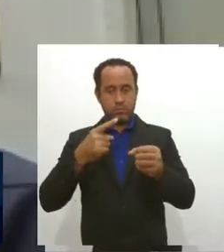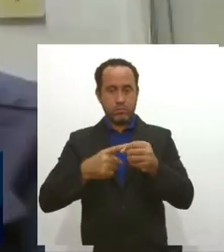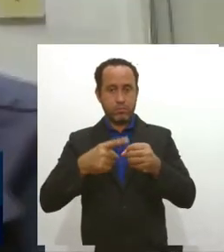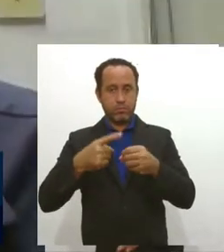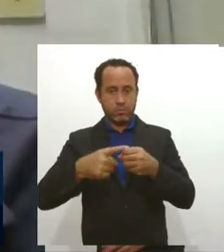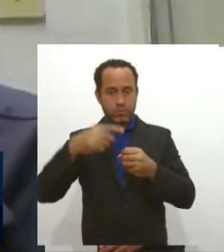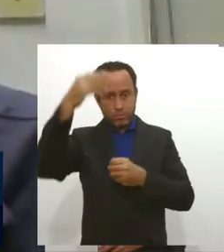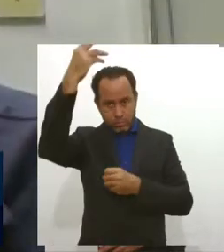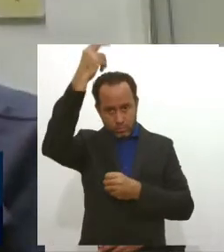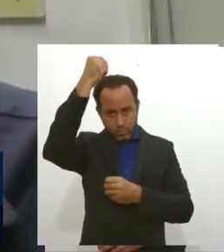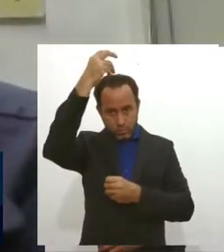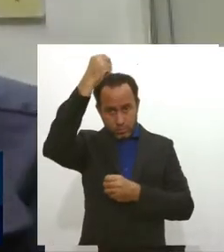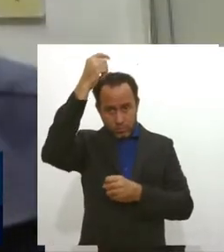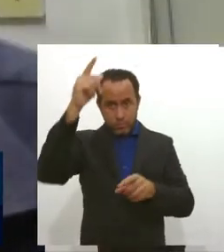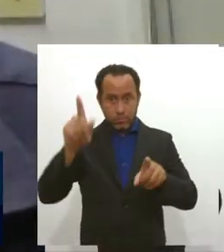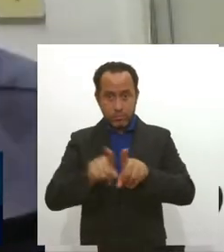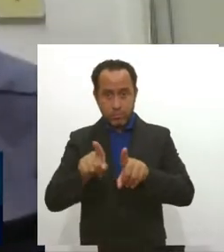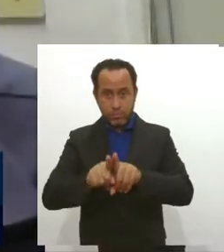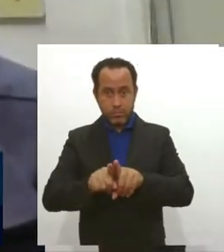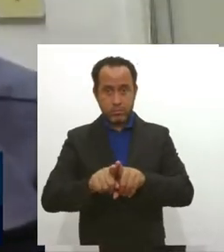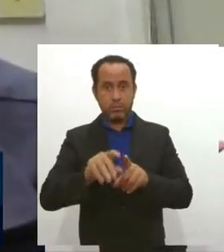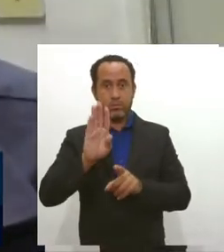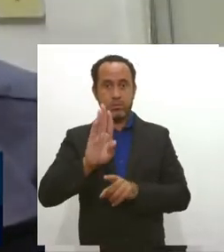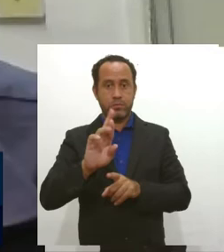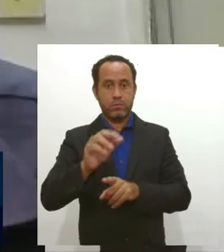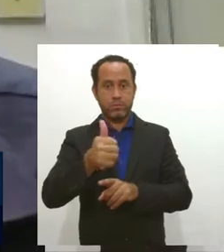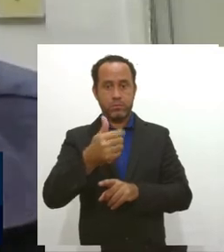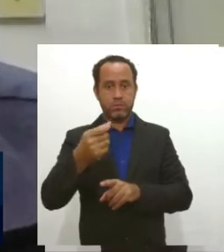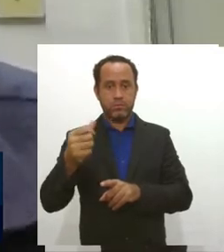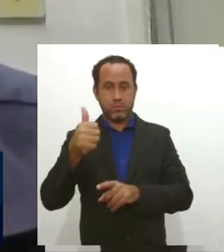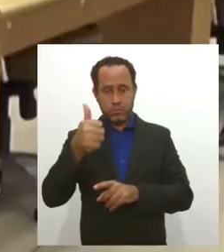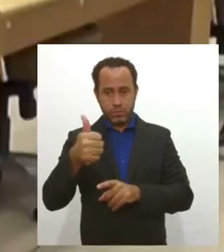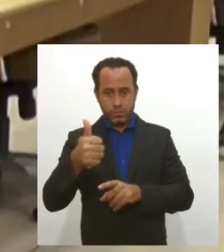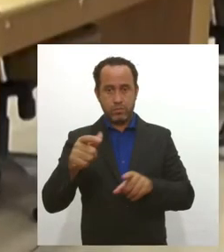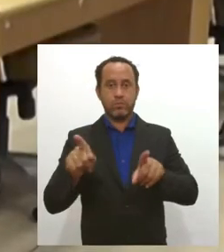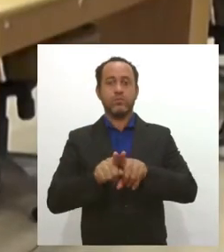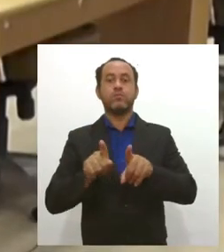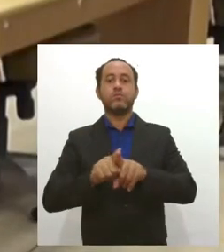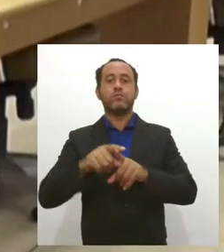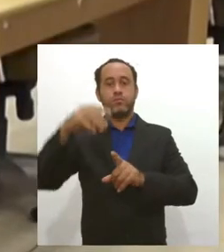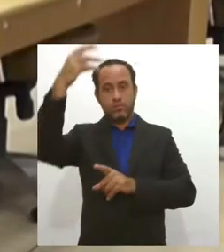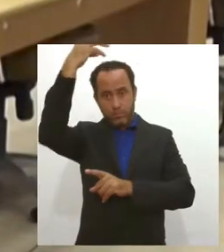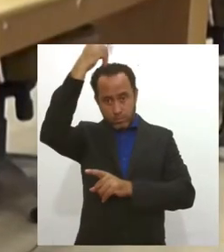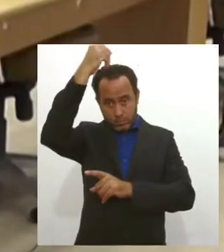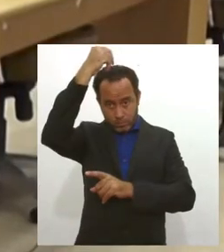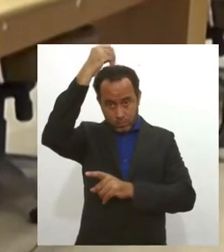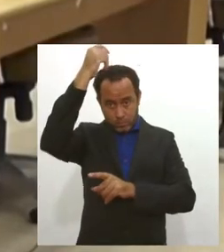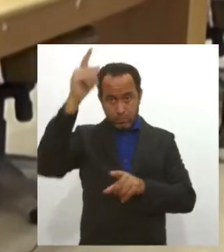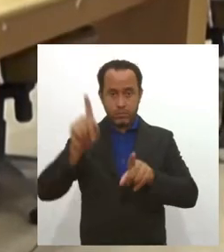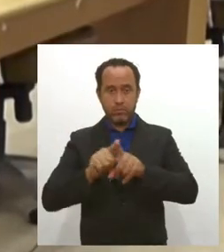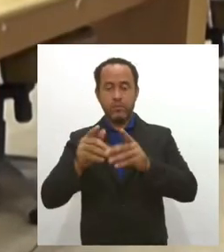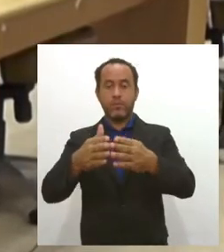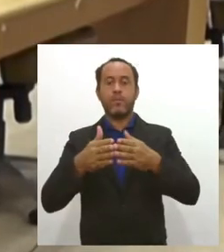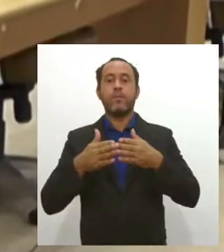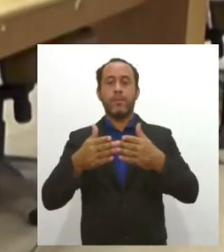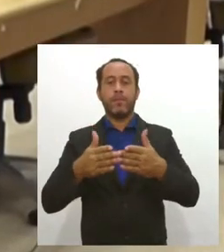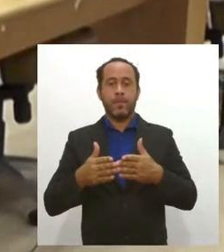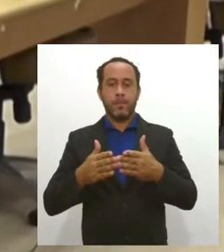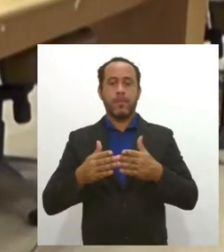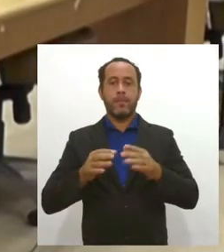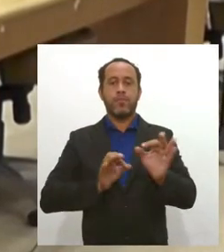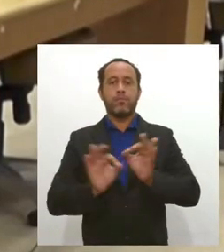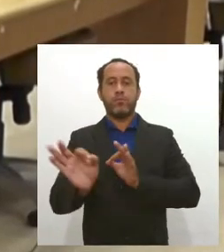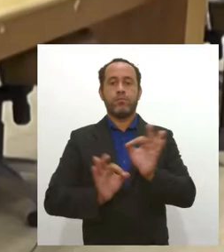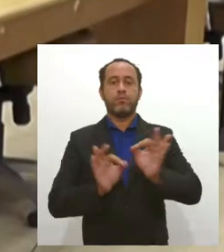São Cristóvão, através da BR-101. Ainda sobre o município de São Cristóvão, outra indicação pede pela reforma da revitalização